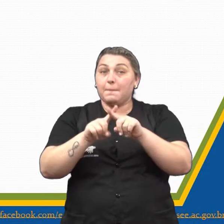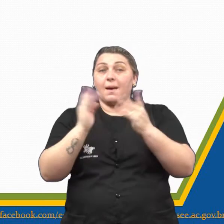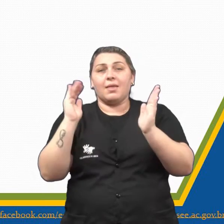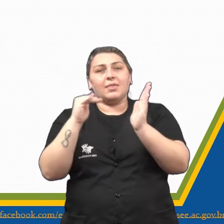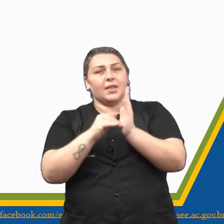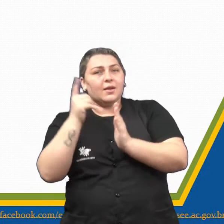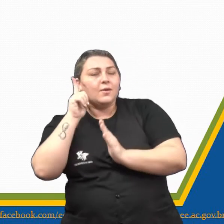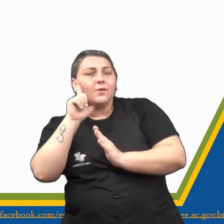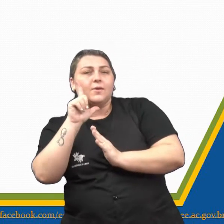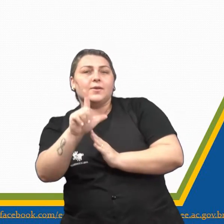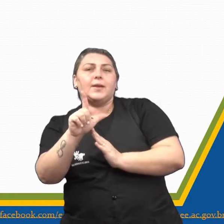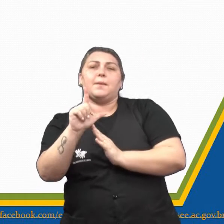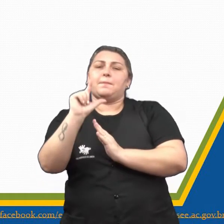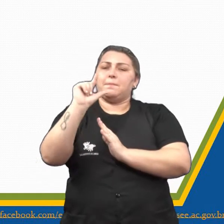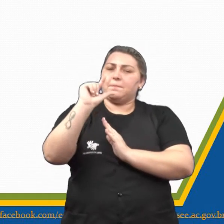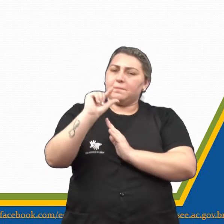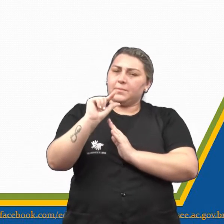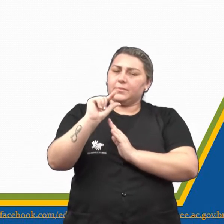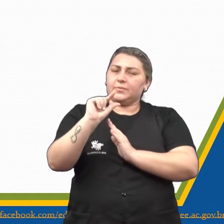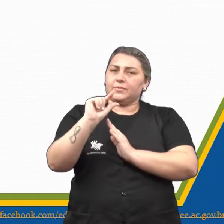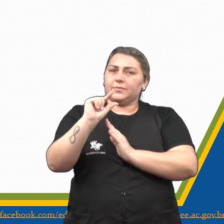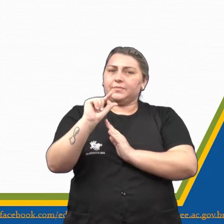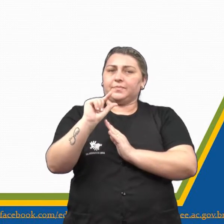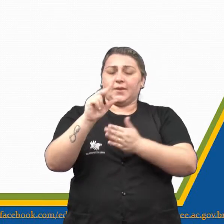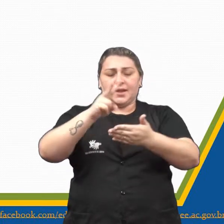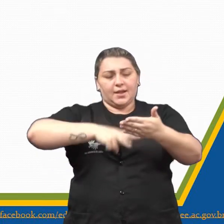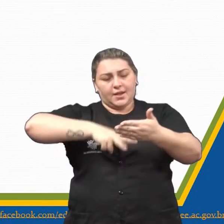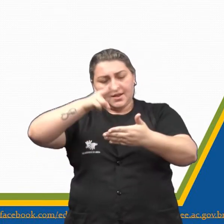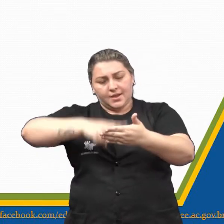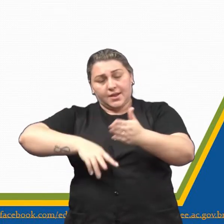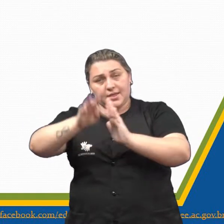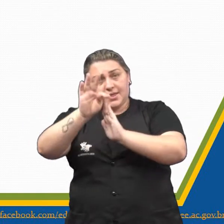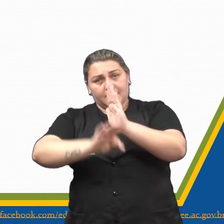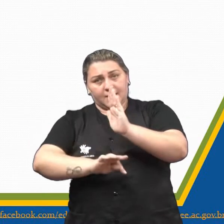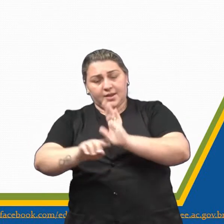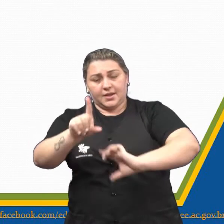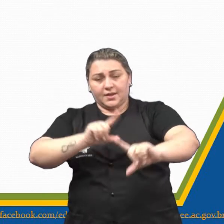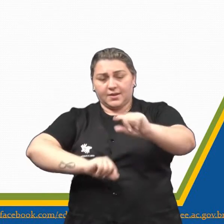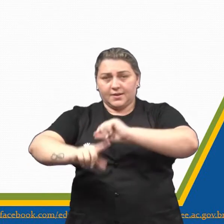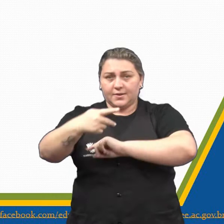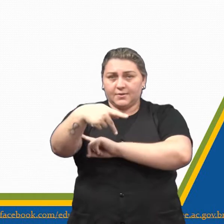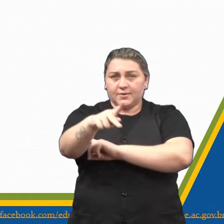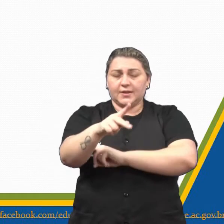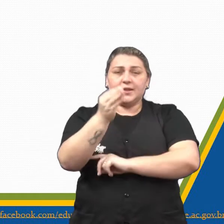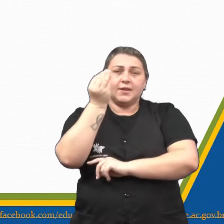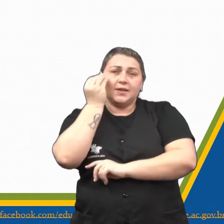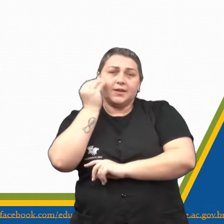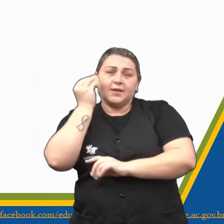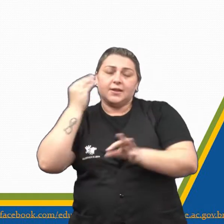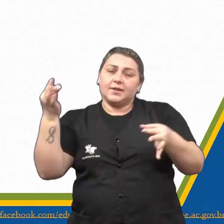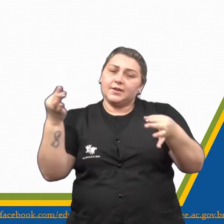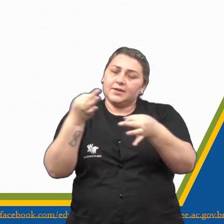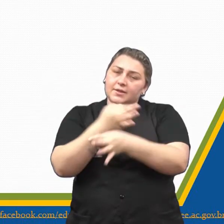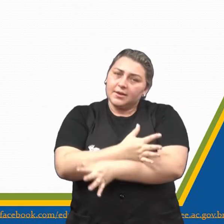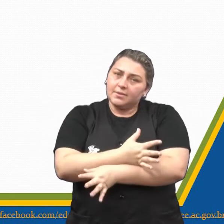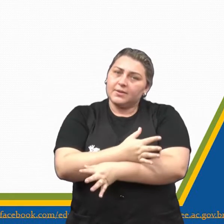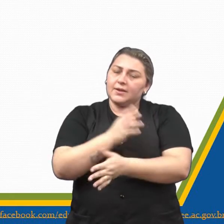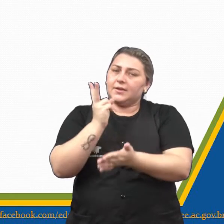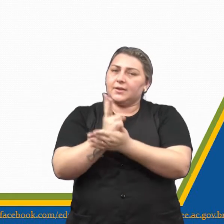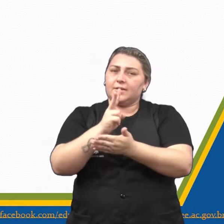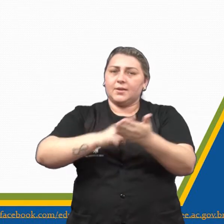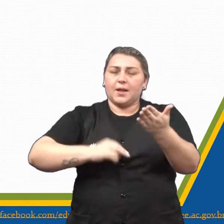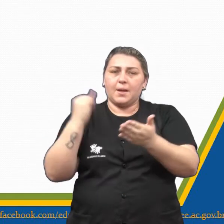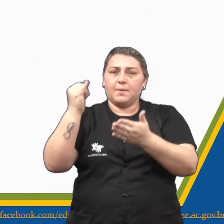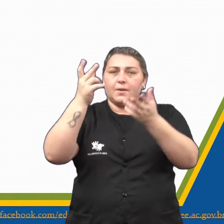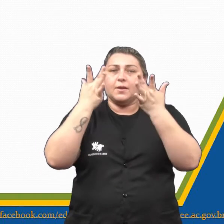chegar lá, vamos com pequenos passos. Leia texto de sua preferência, tente sempre terminar a sua leitura e é importante que sua